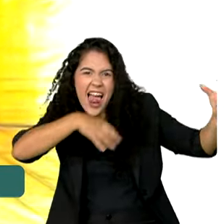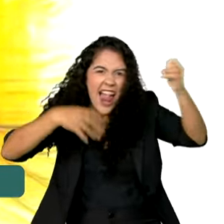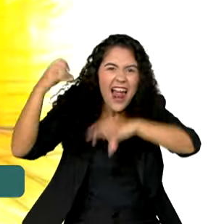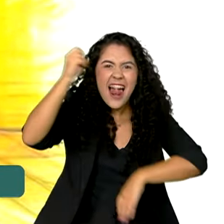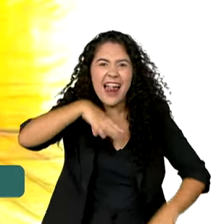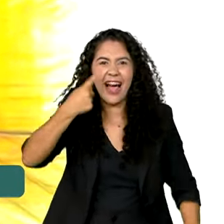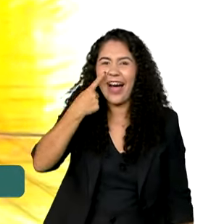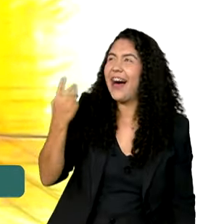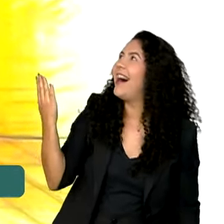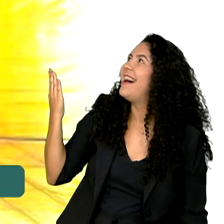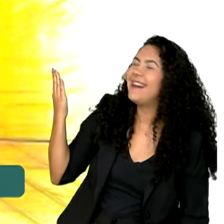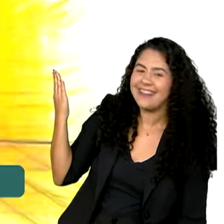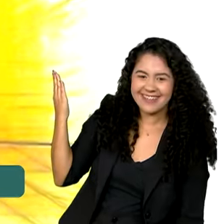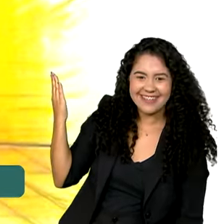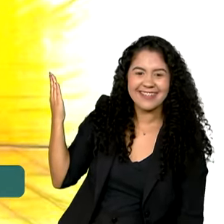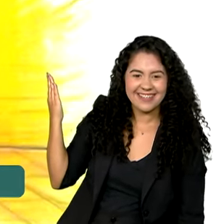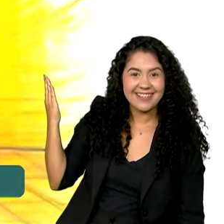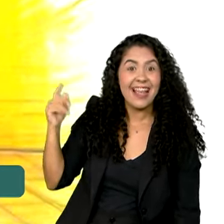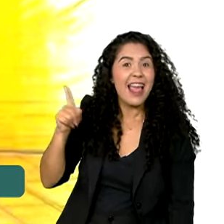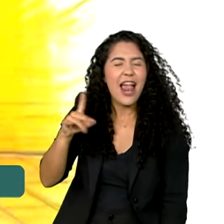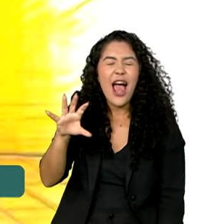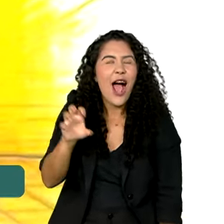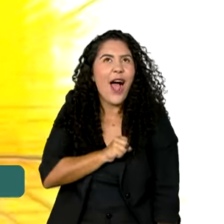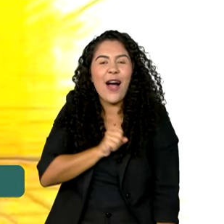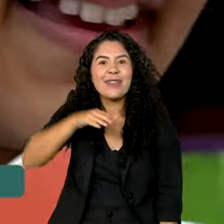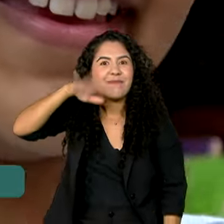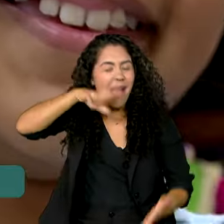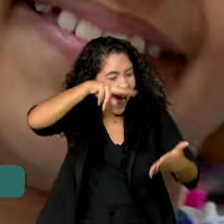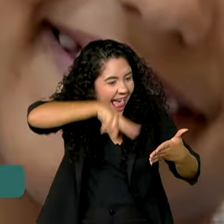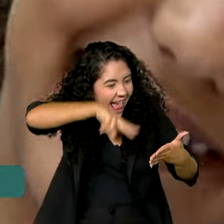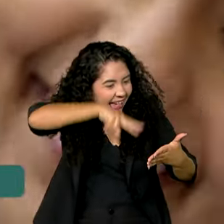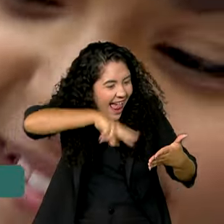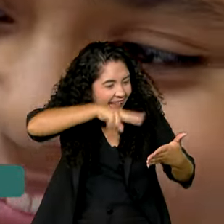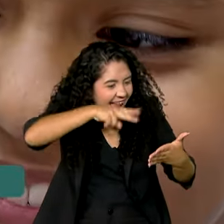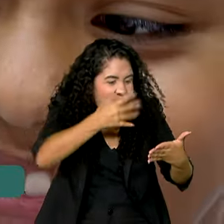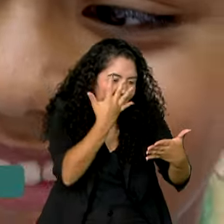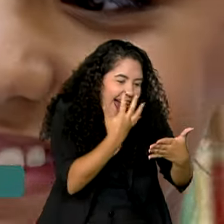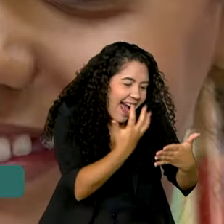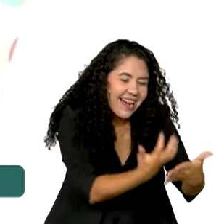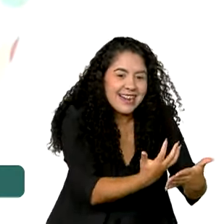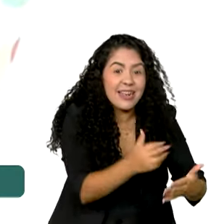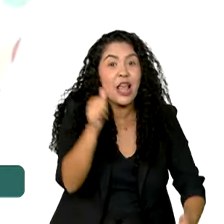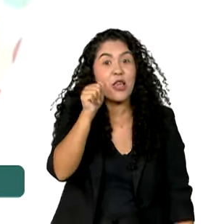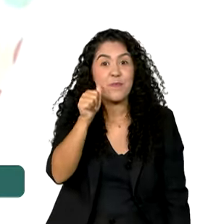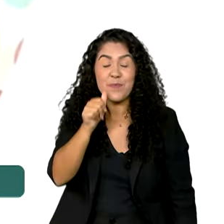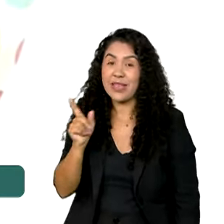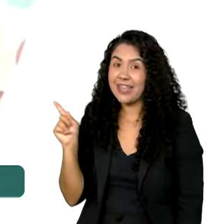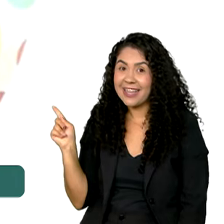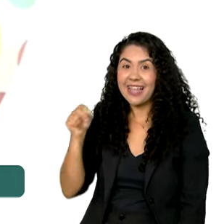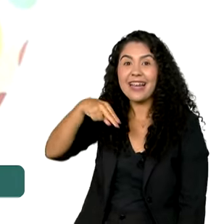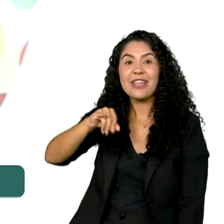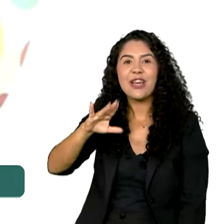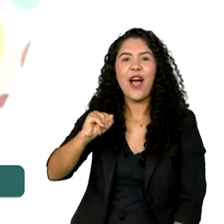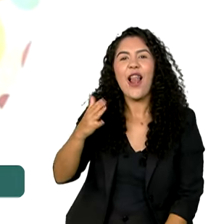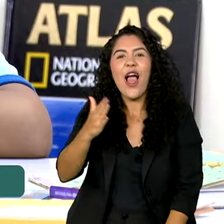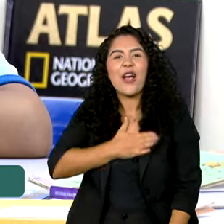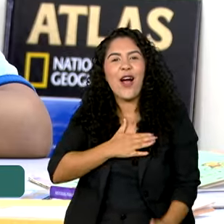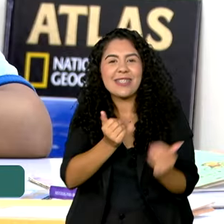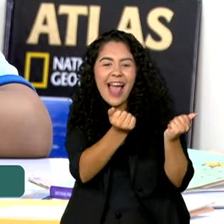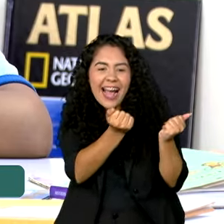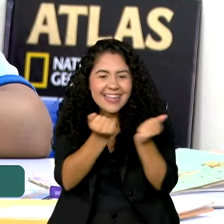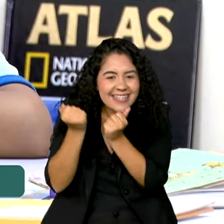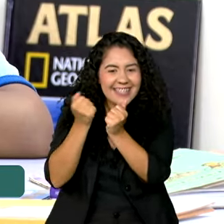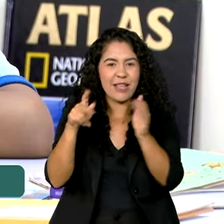maluquinho de Ziraldo é a leitura que o Pedro mais gosta, a Nicole prefere a Magali da Turma da Mônica.